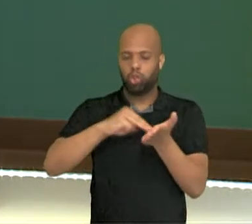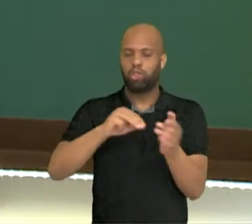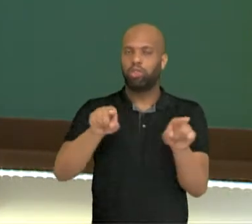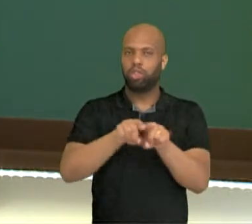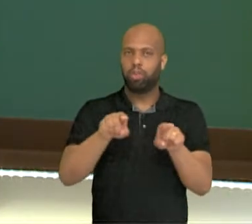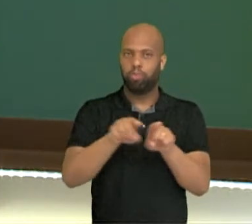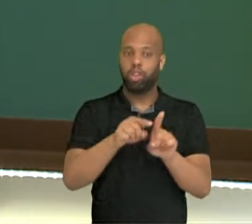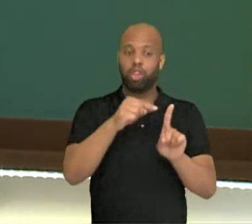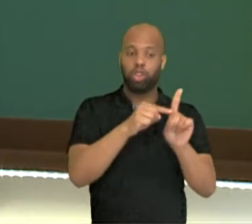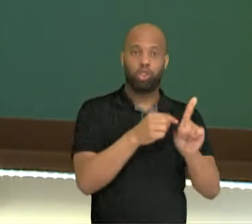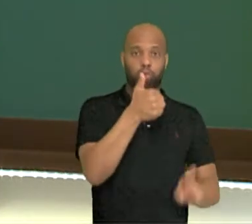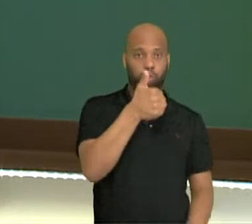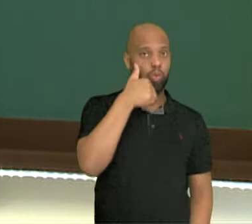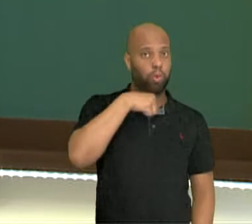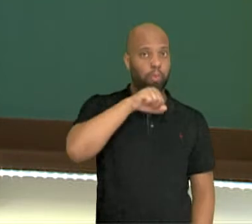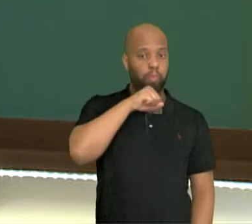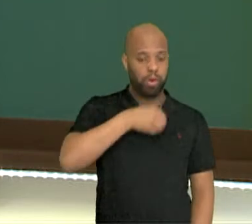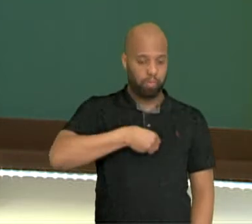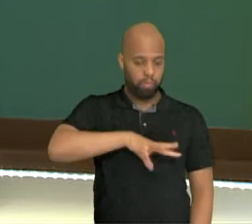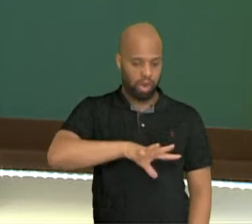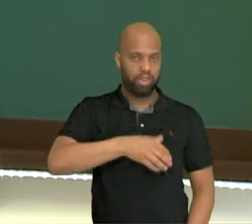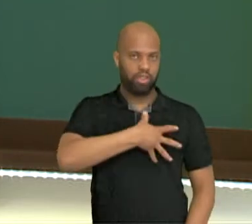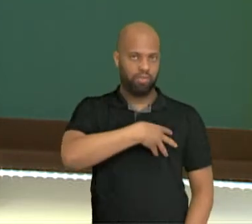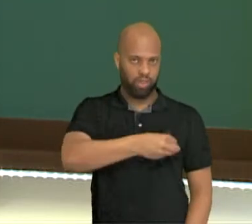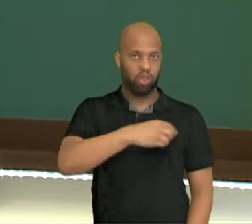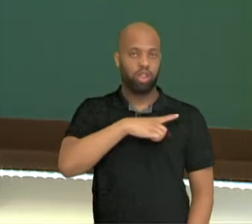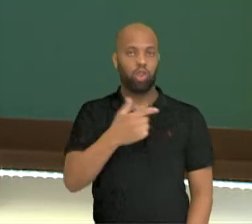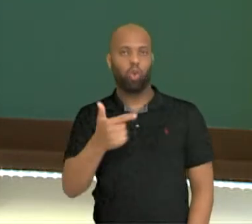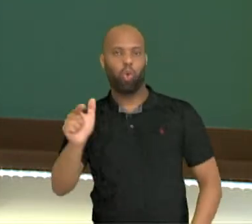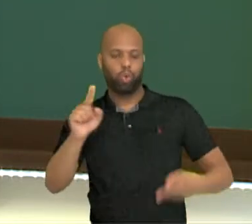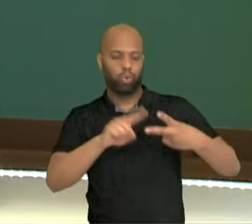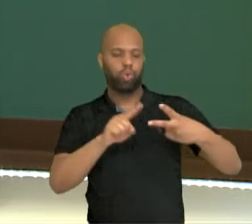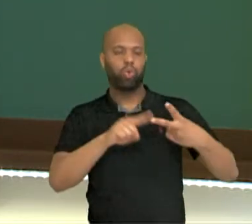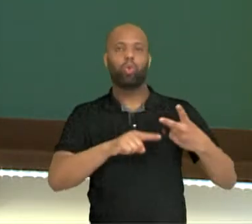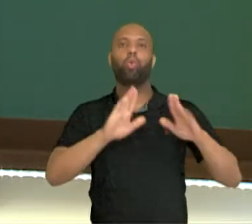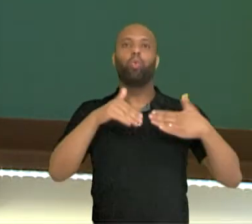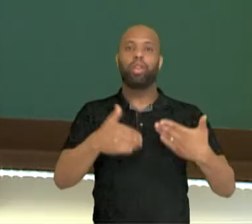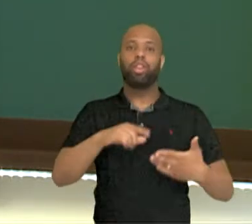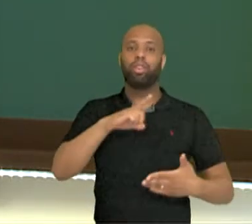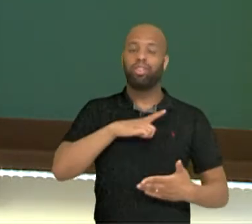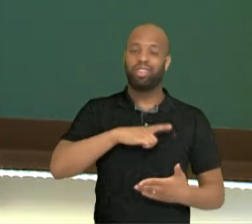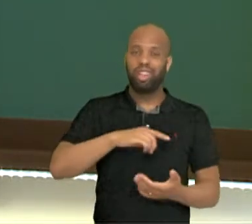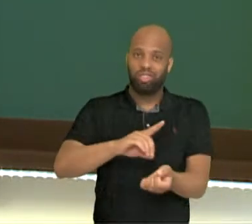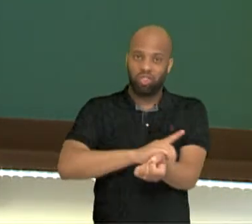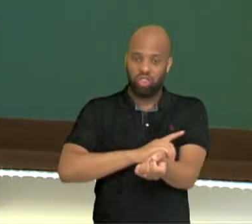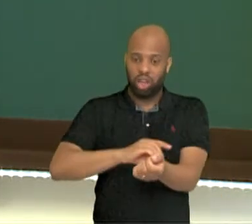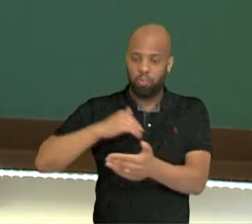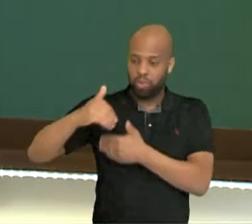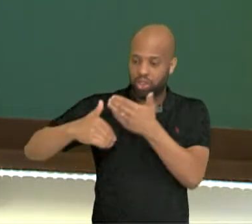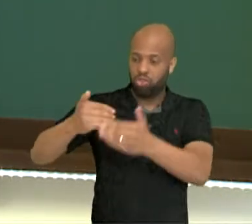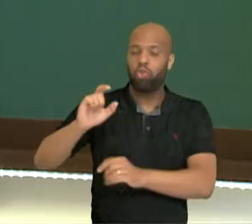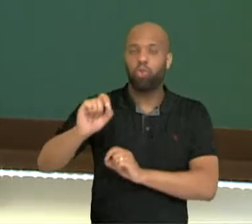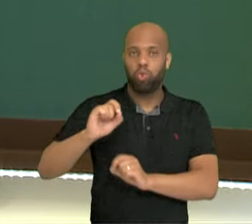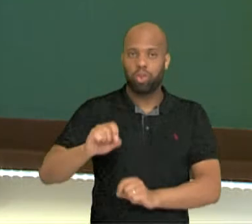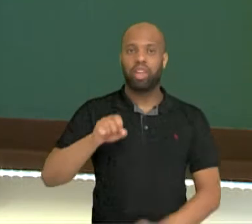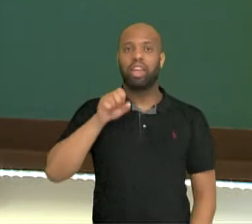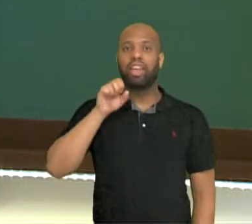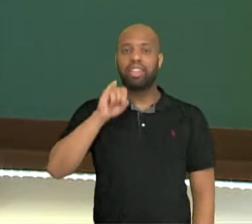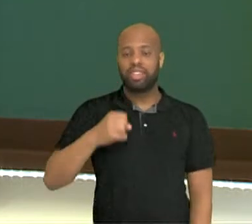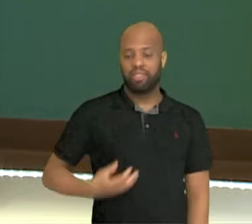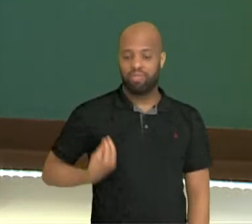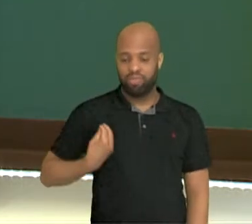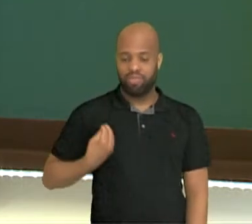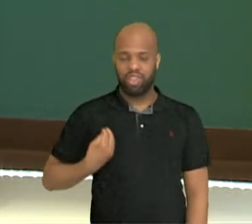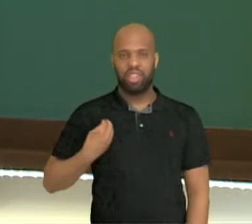Tipo 1, a mãe pode passar. E a outra? Os maiores causadores das diabetes são os maus hábitos